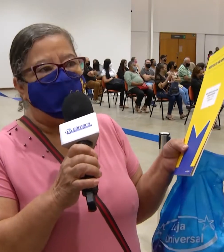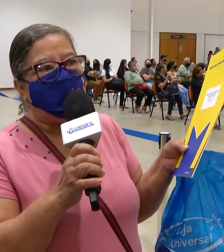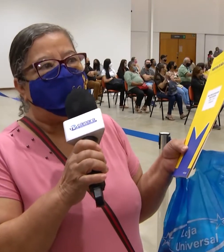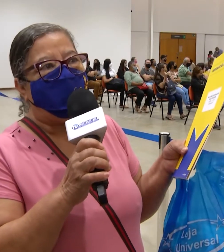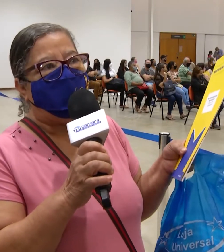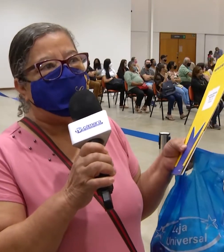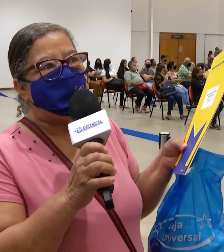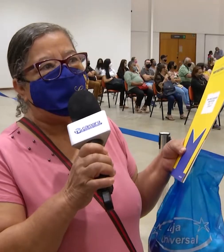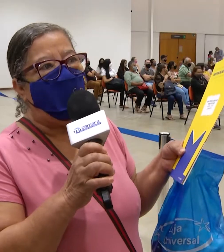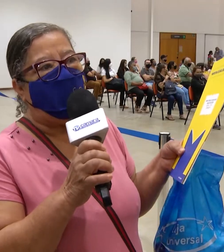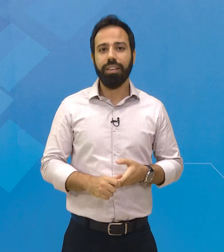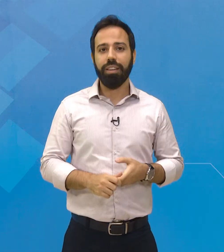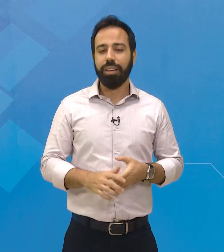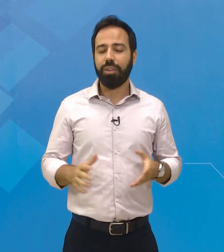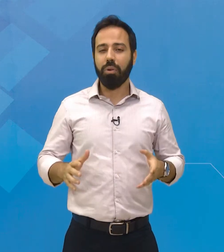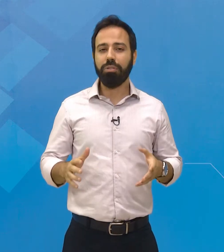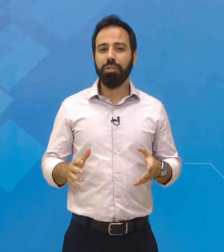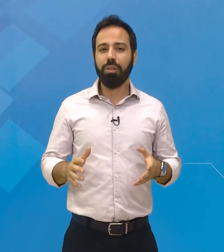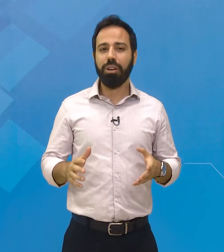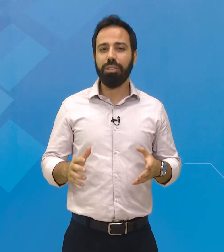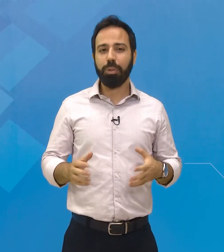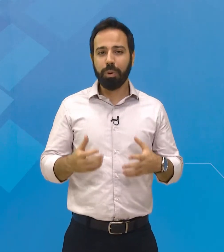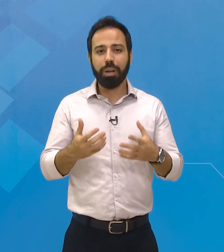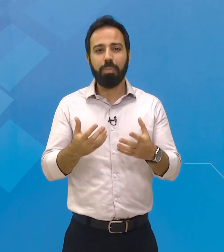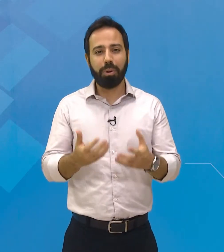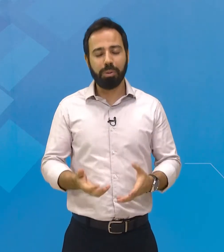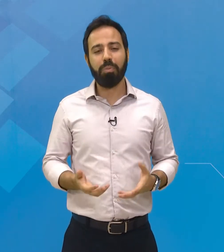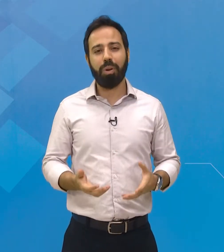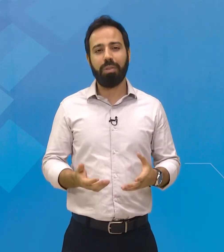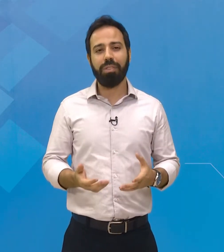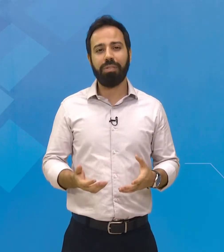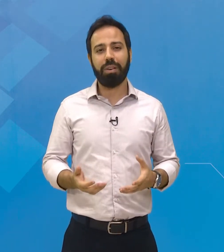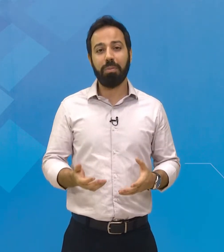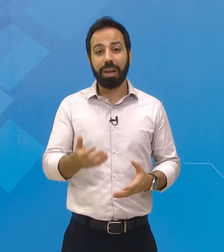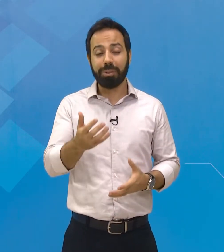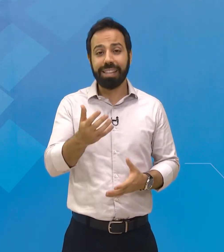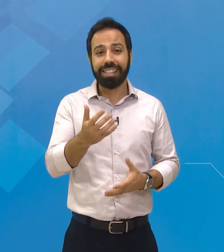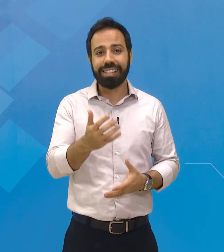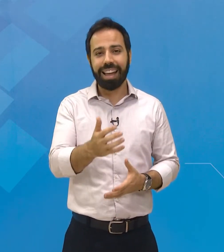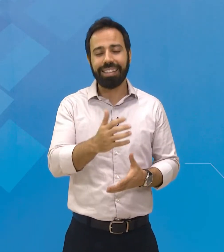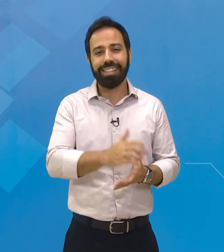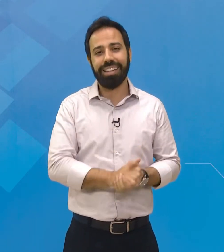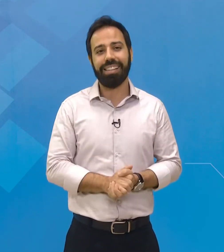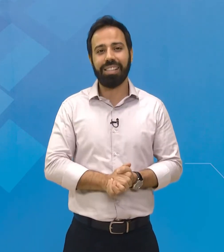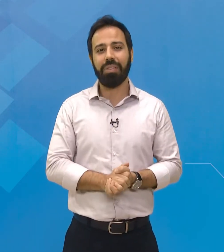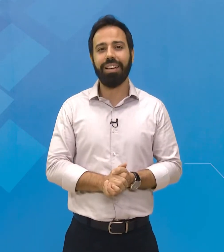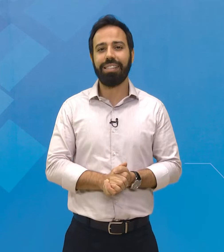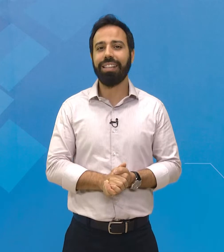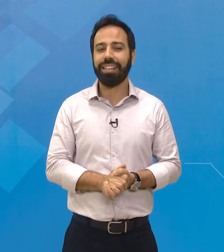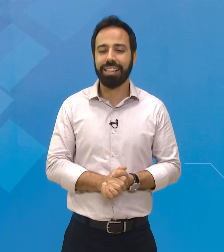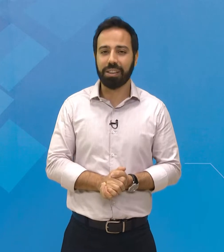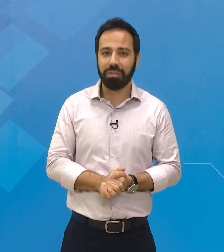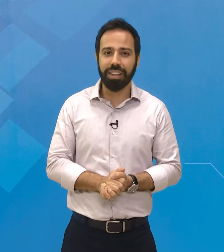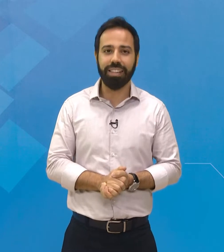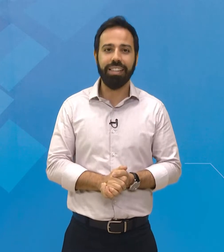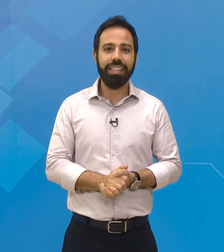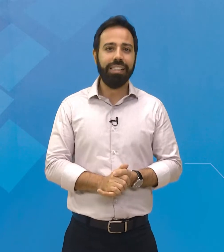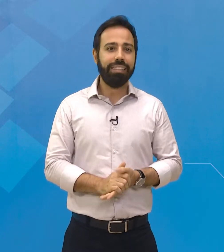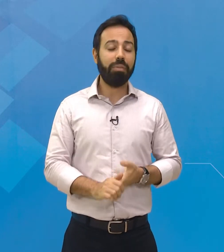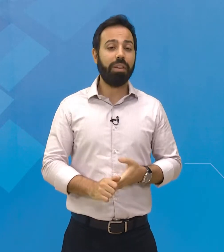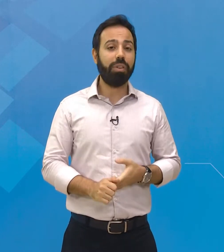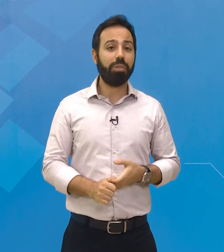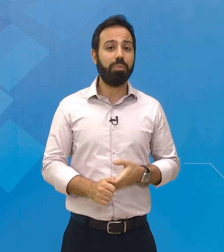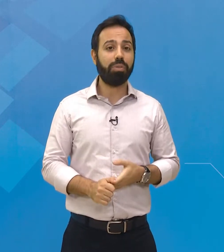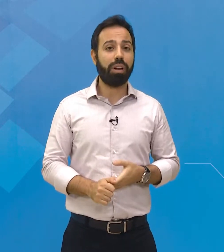casa. Estou muito feliz. E continua com a gente, porque no próximo bloco você vai acompanhar os destaques da sessão realizada na terça-feira.